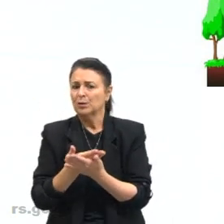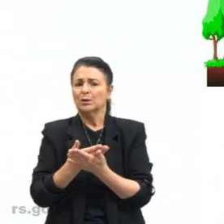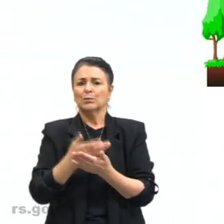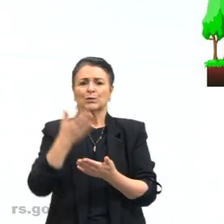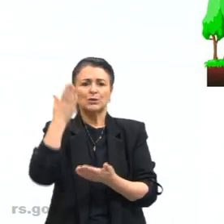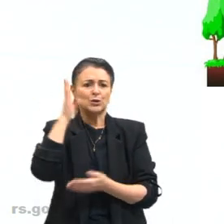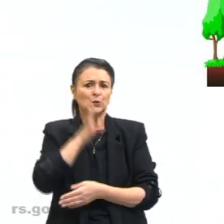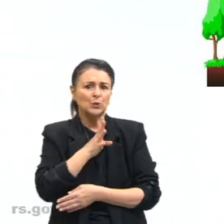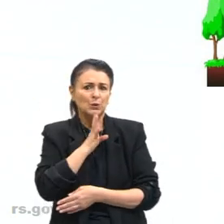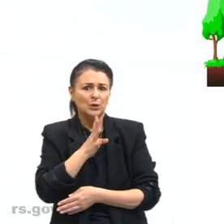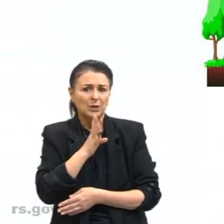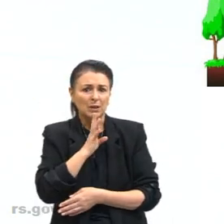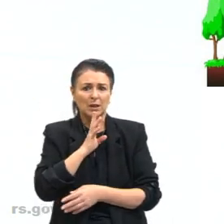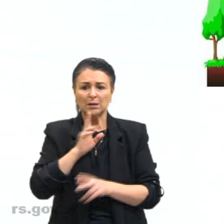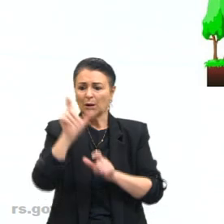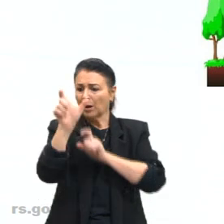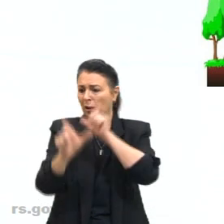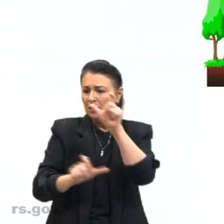do ser humano